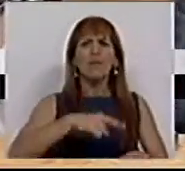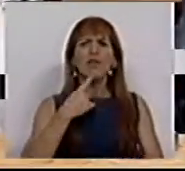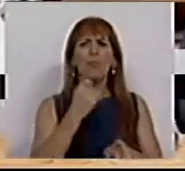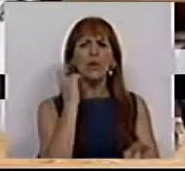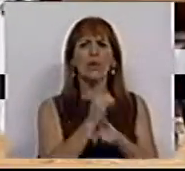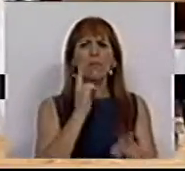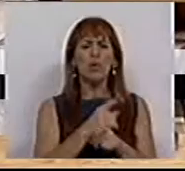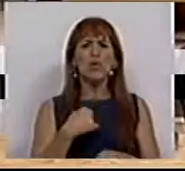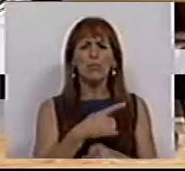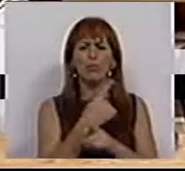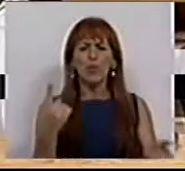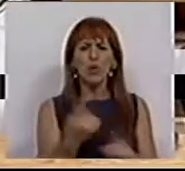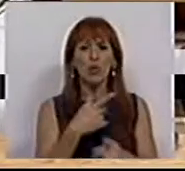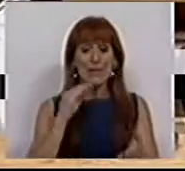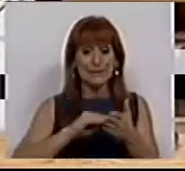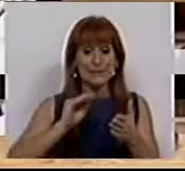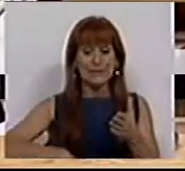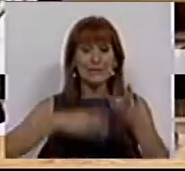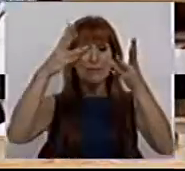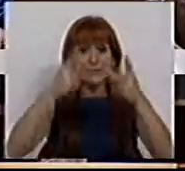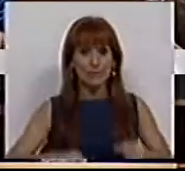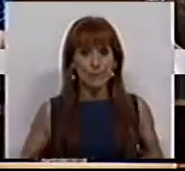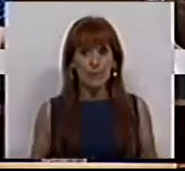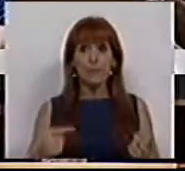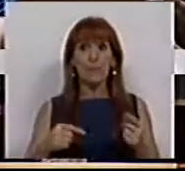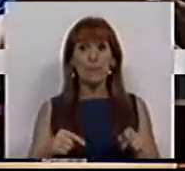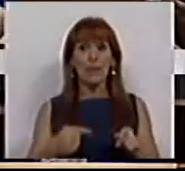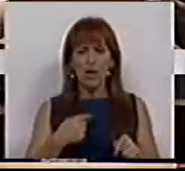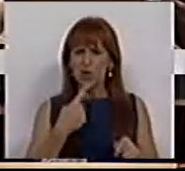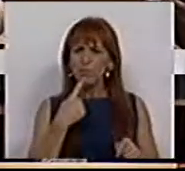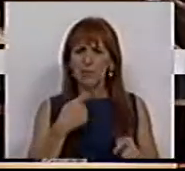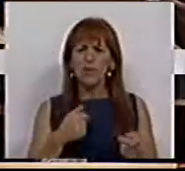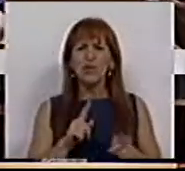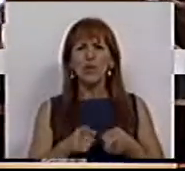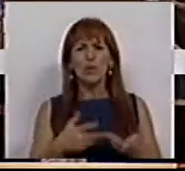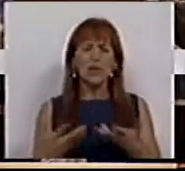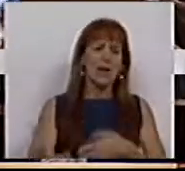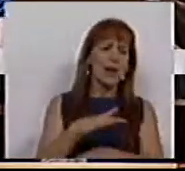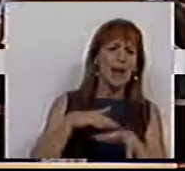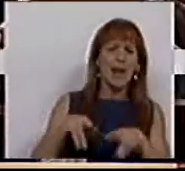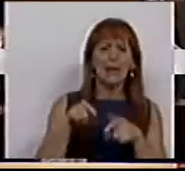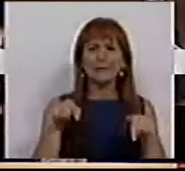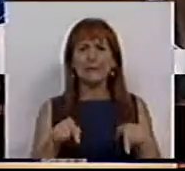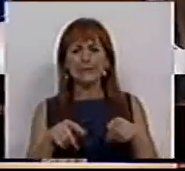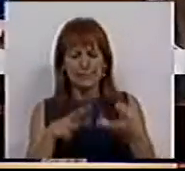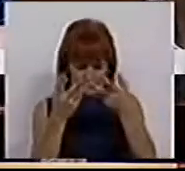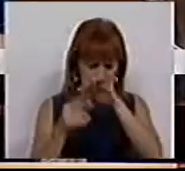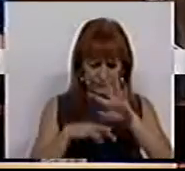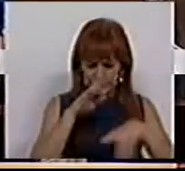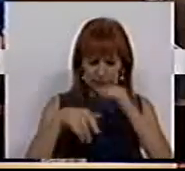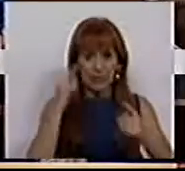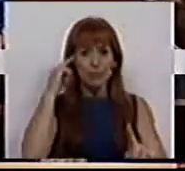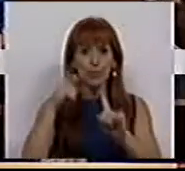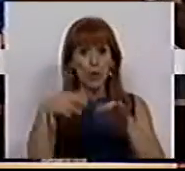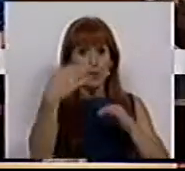mesma questão. O argumentário do Tratado Orçamental, e nós percebemos que todo aquele rendilhado é um rendilhado que se